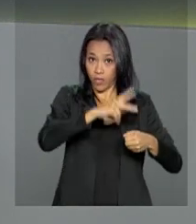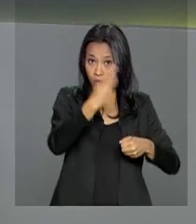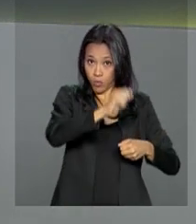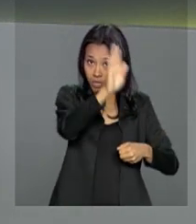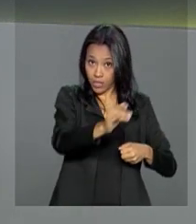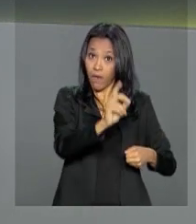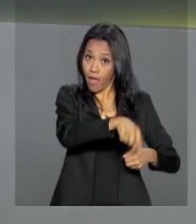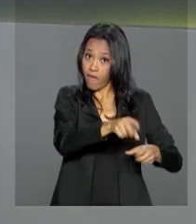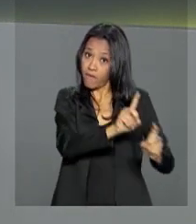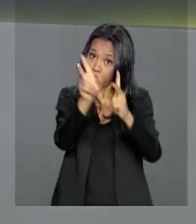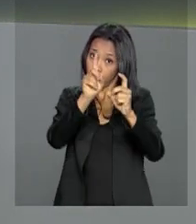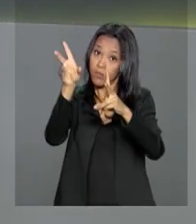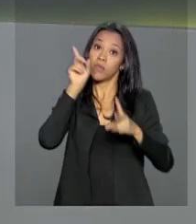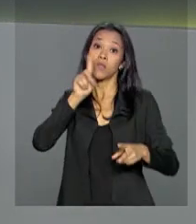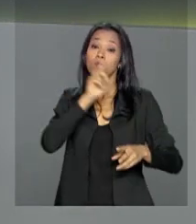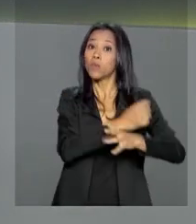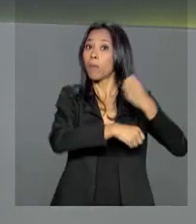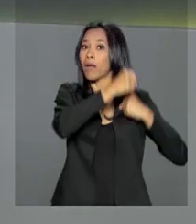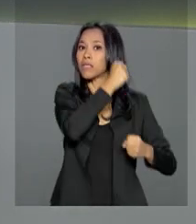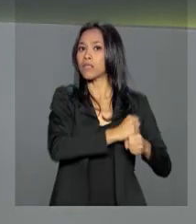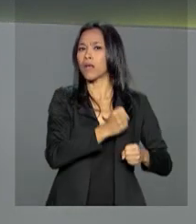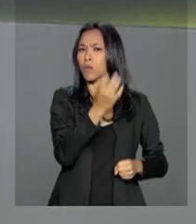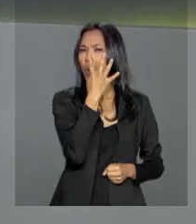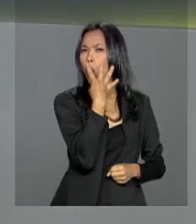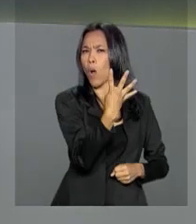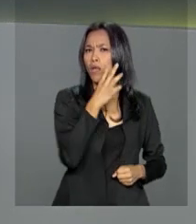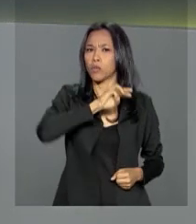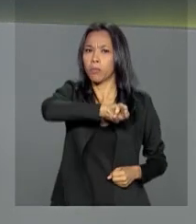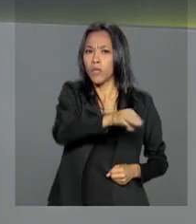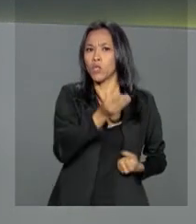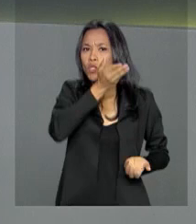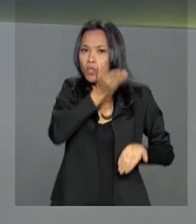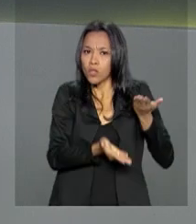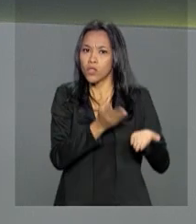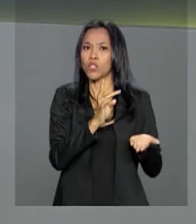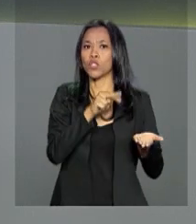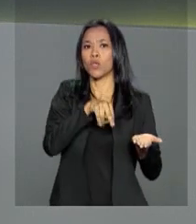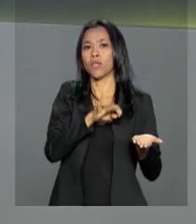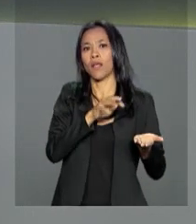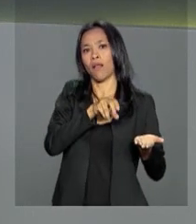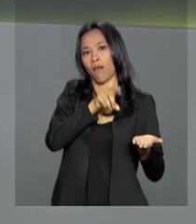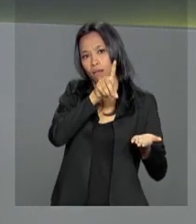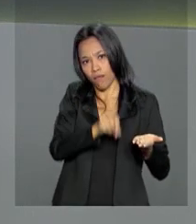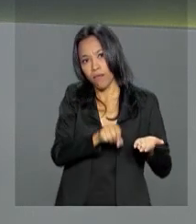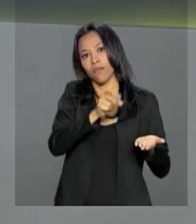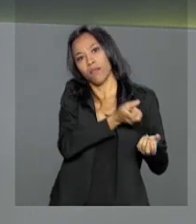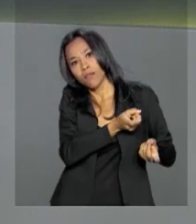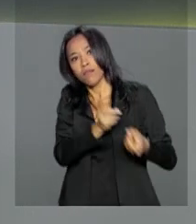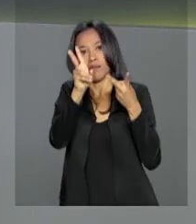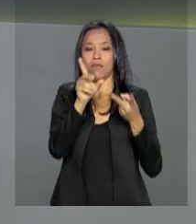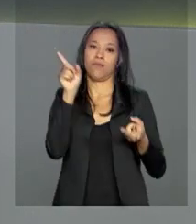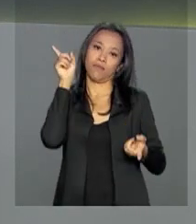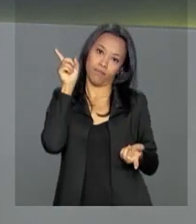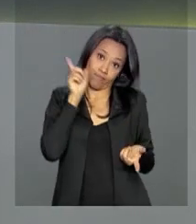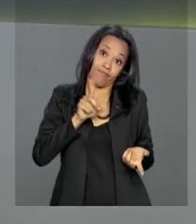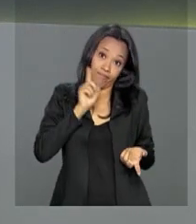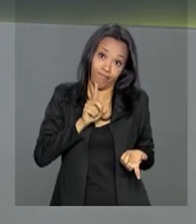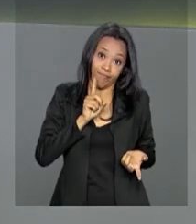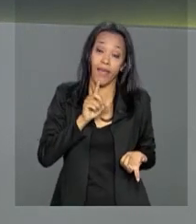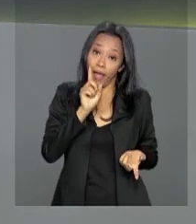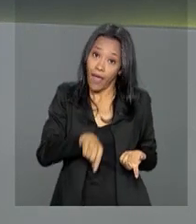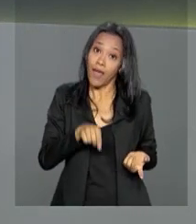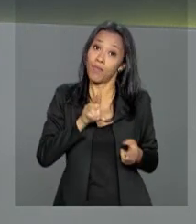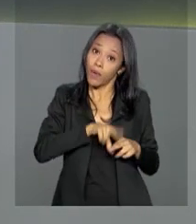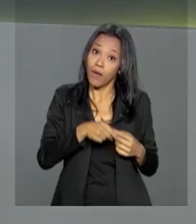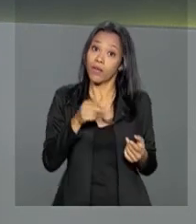Unidos. No ano passado, foram mais de 4 milhões e meio de toneladas do produto embarcadas para o país. Isso antes de uma